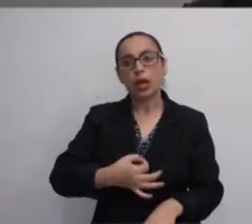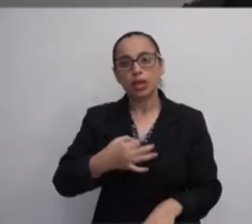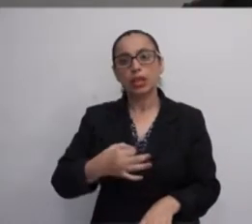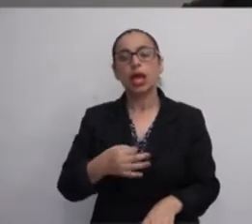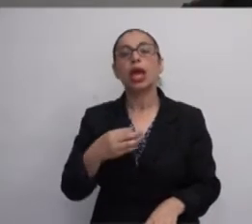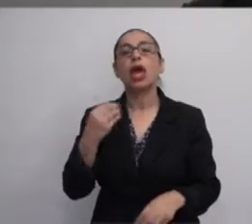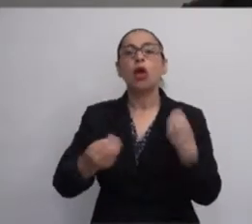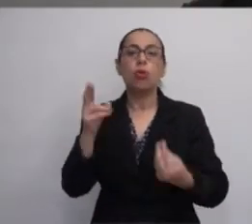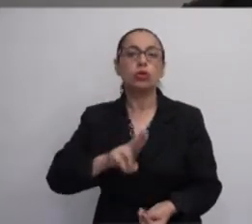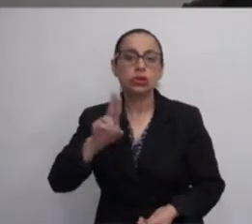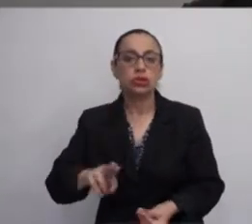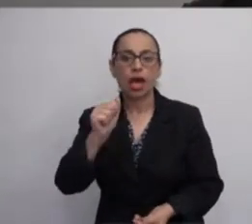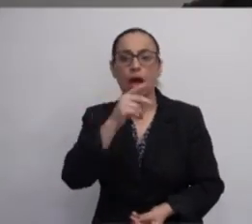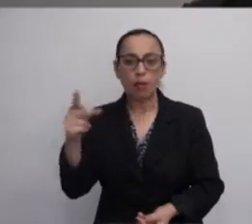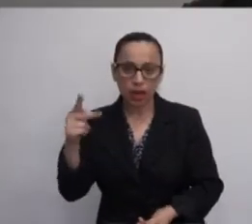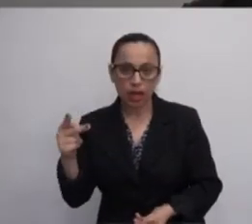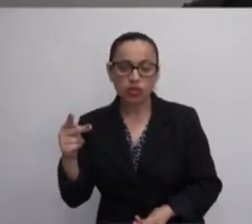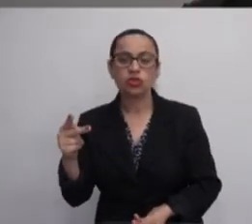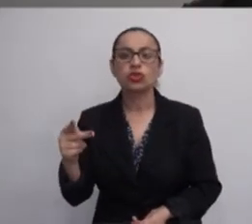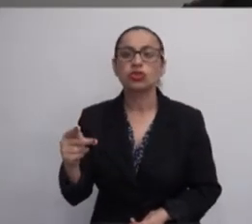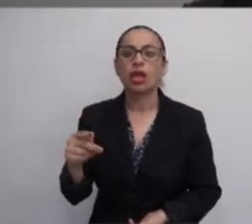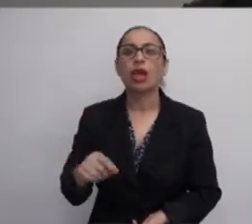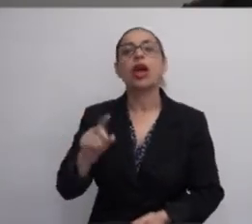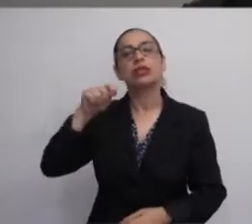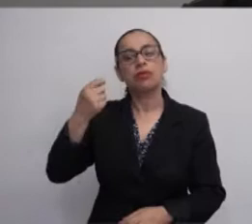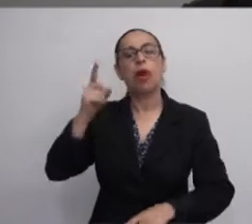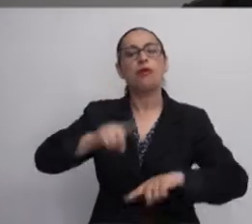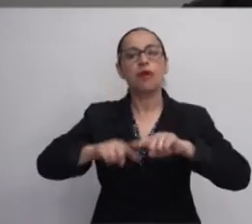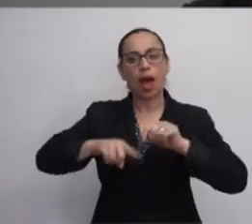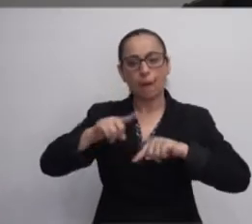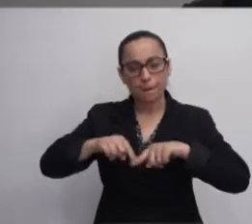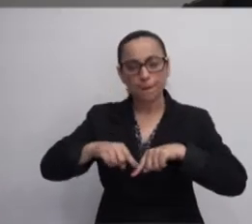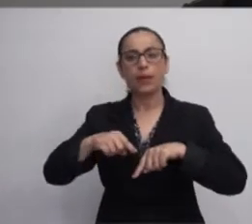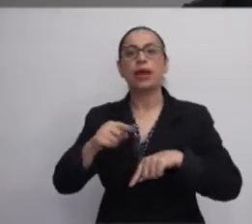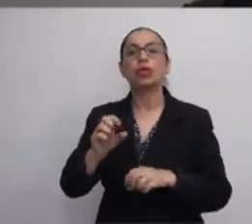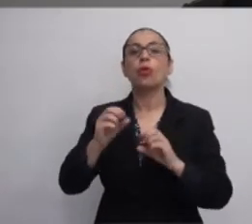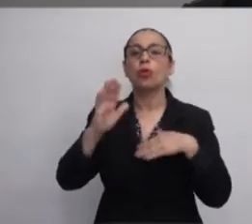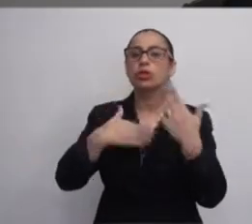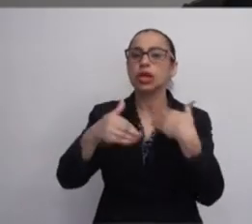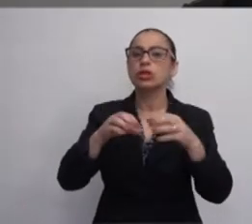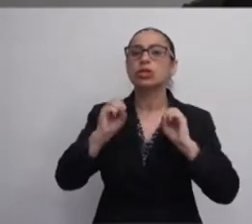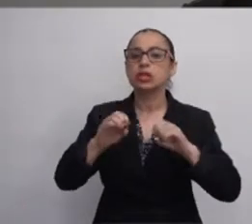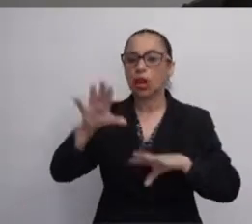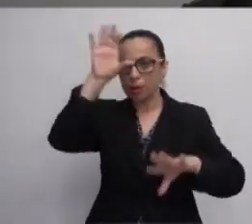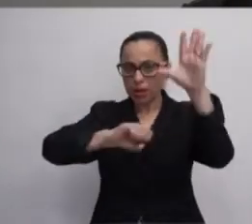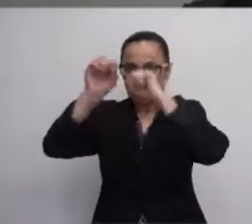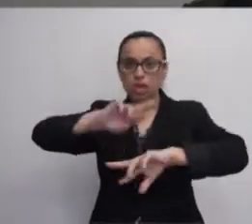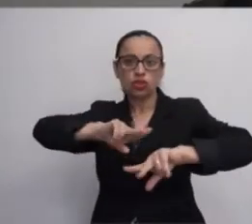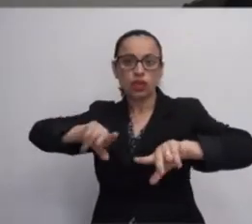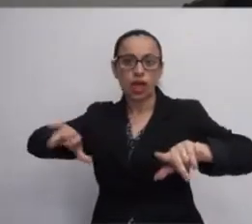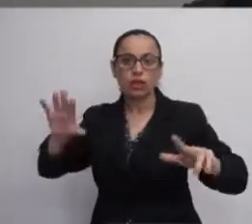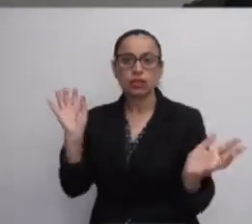esses aplicativos como uma ferramenta no processo de ensino e aprendizagem em diferentes níveis,